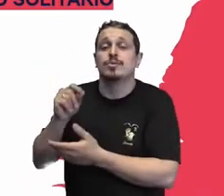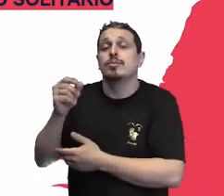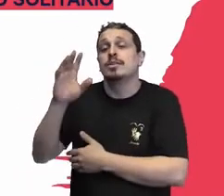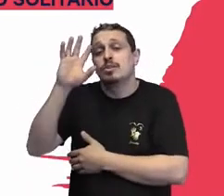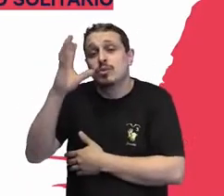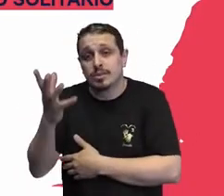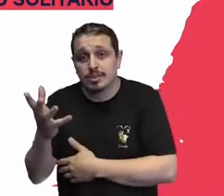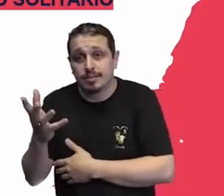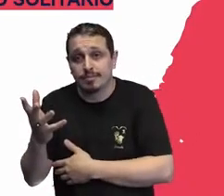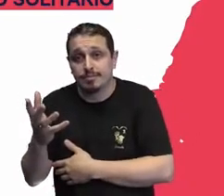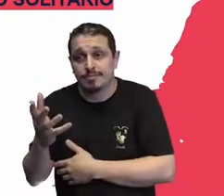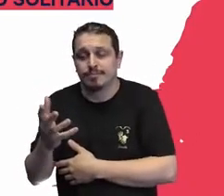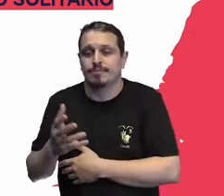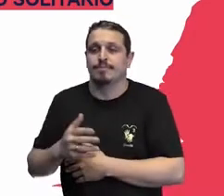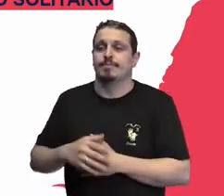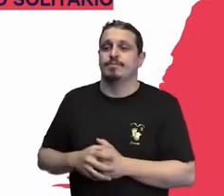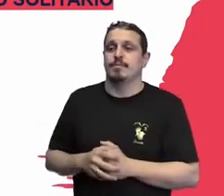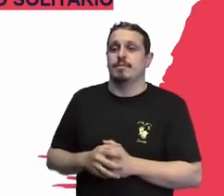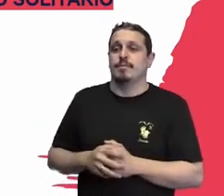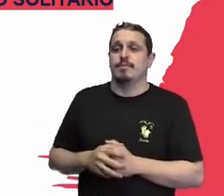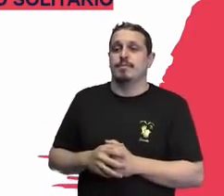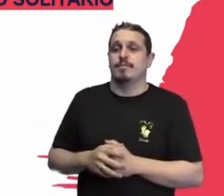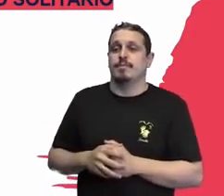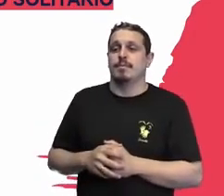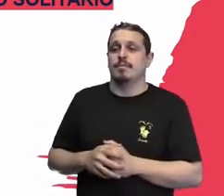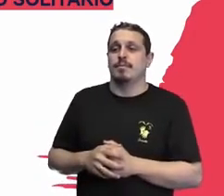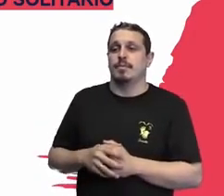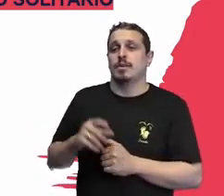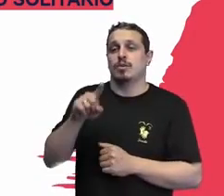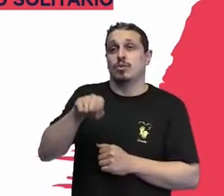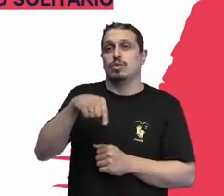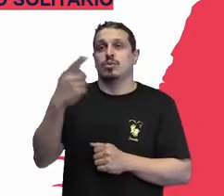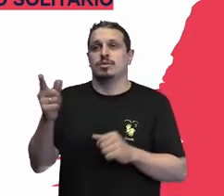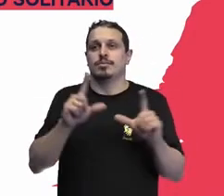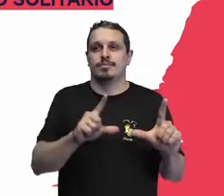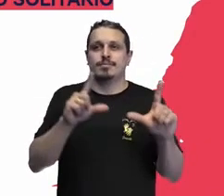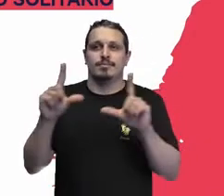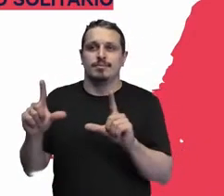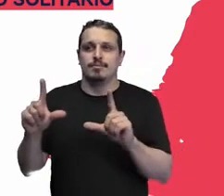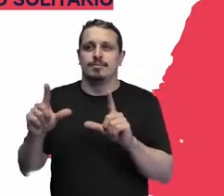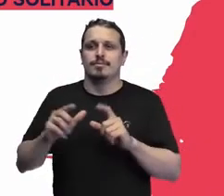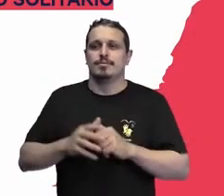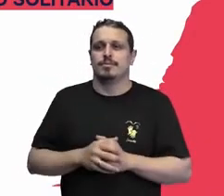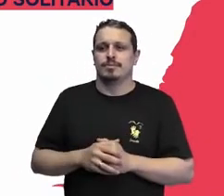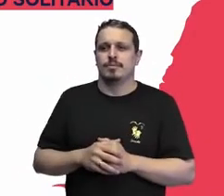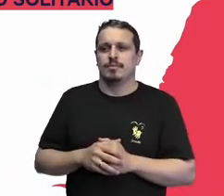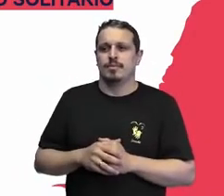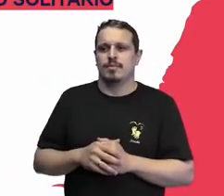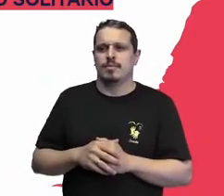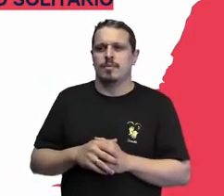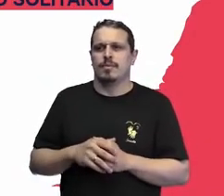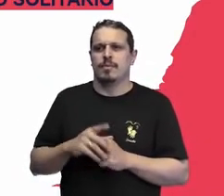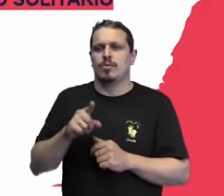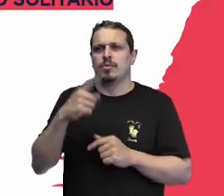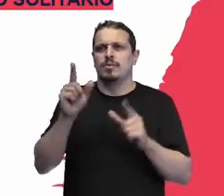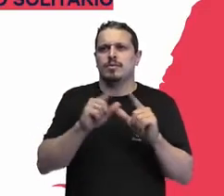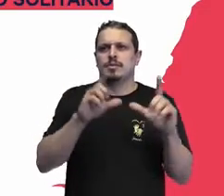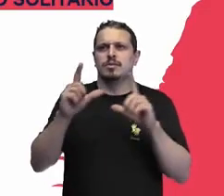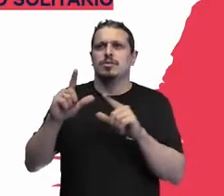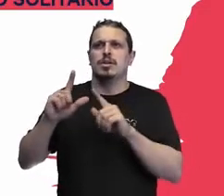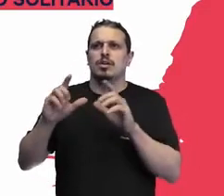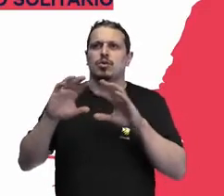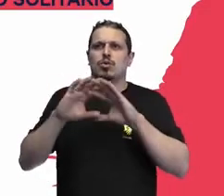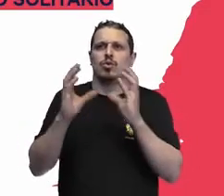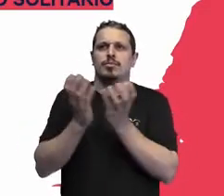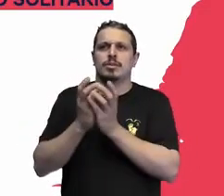passar o slide, por favor. Teve um belíssimo congresso em 2017. Pode passar, por favor, o slide, se conseguir.